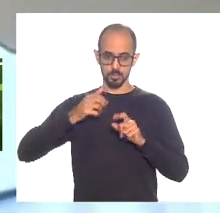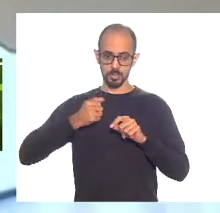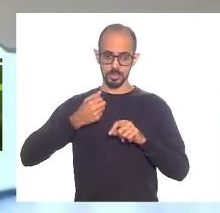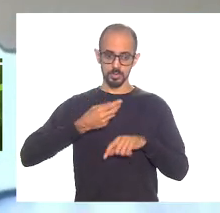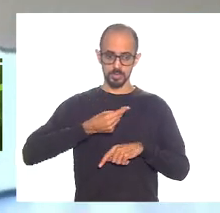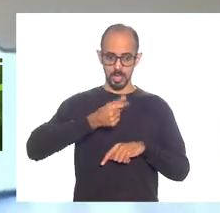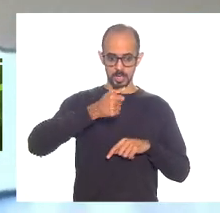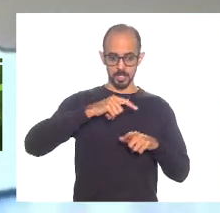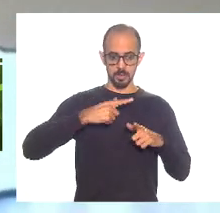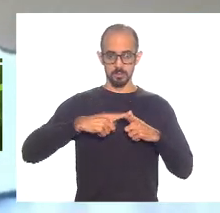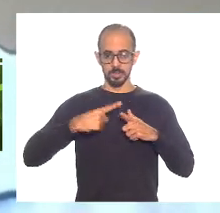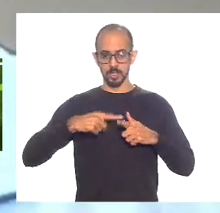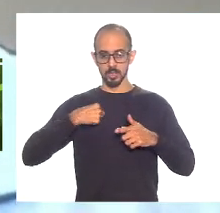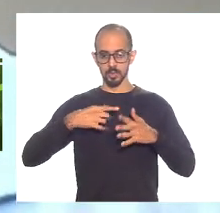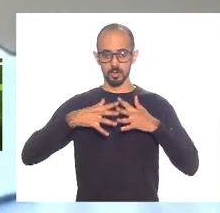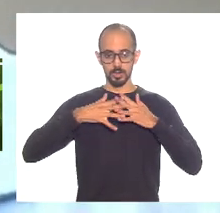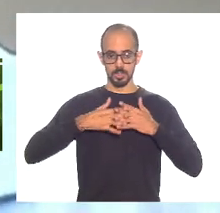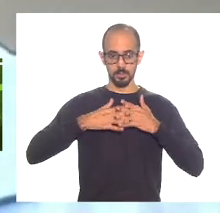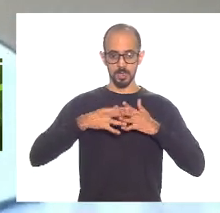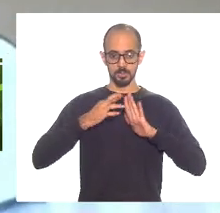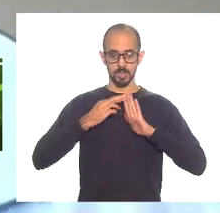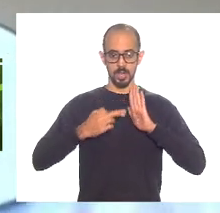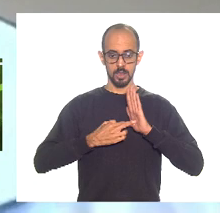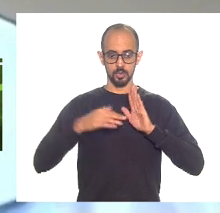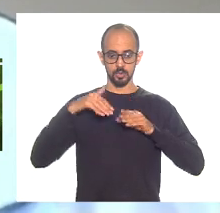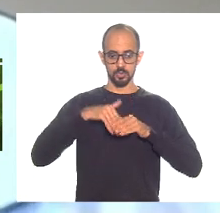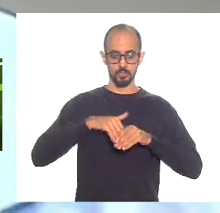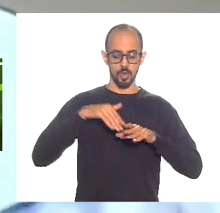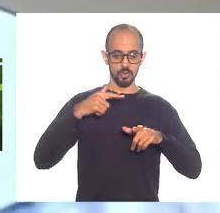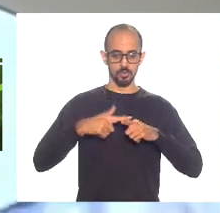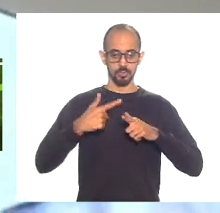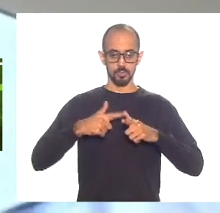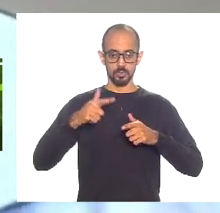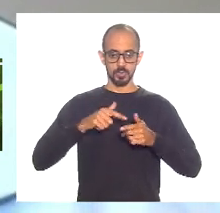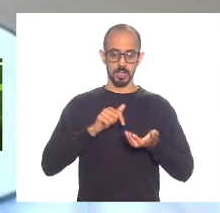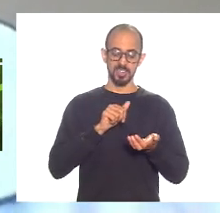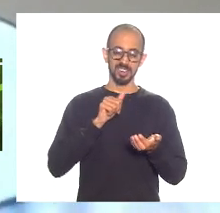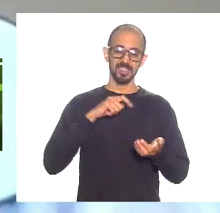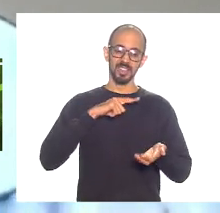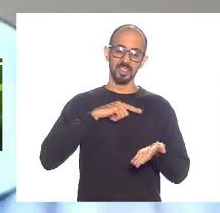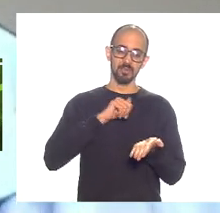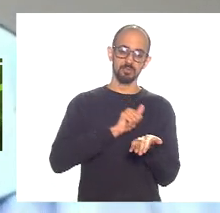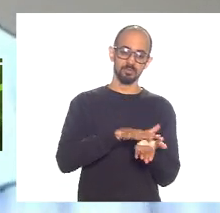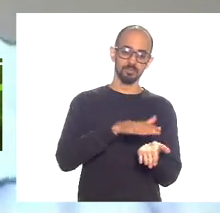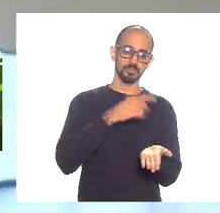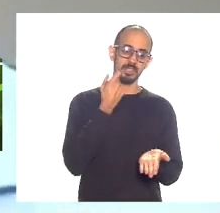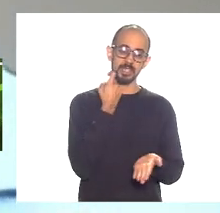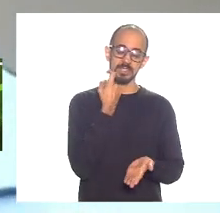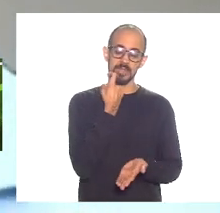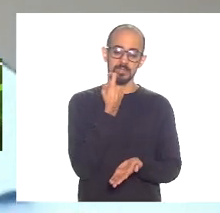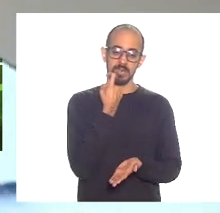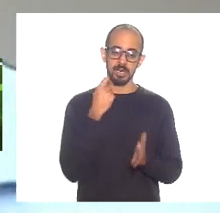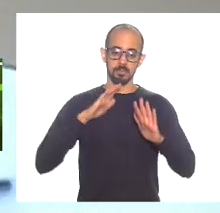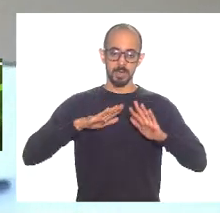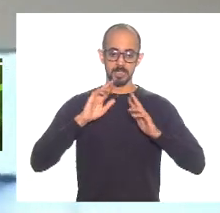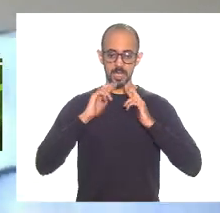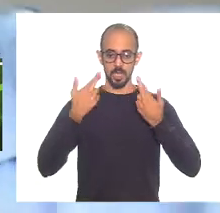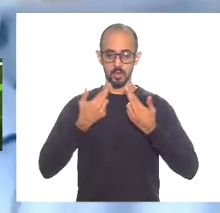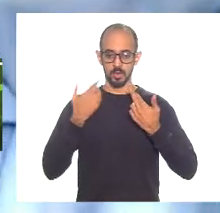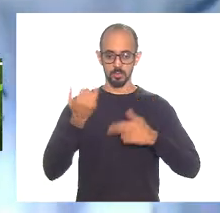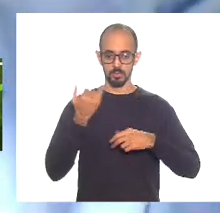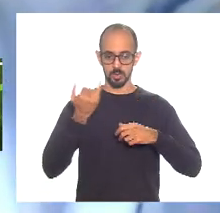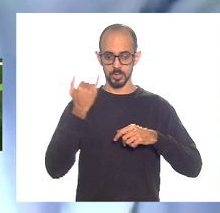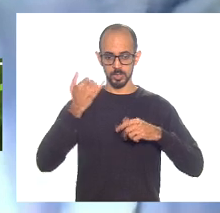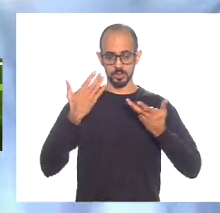atrapalhado com a questão do relatório do voto já que o julgamento do processo de impeachment é na próxima sexta-feira mas essa reunião é muito importante eu